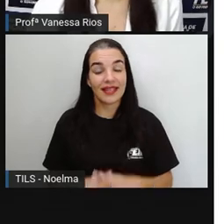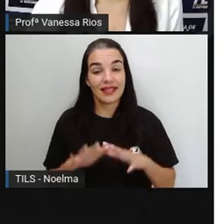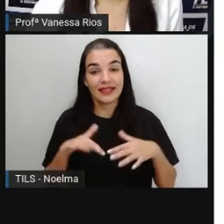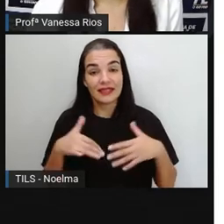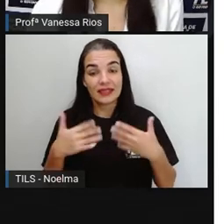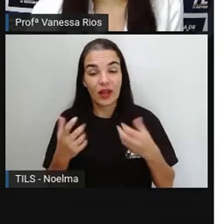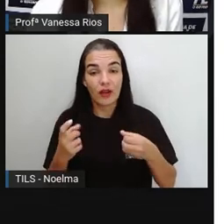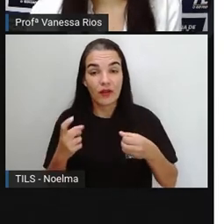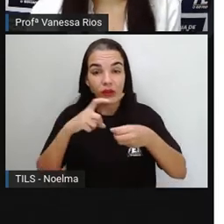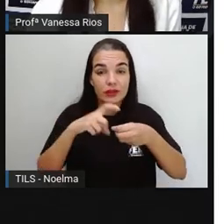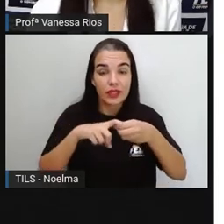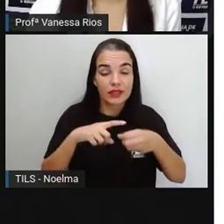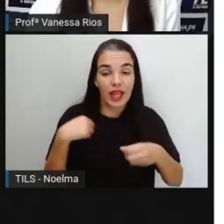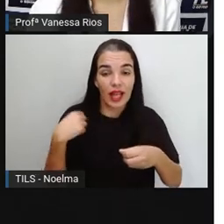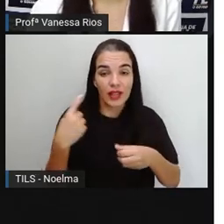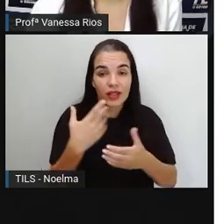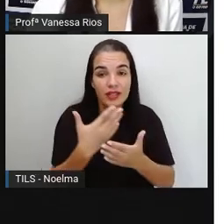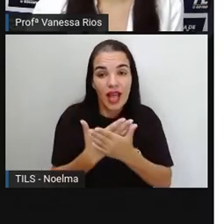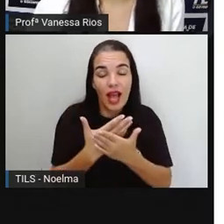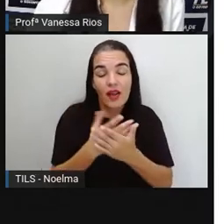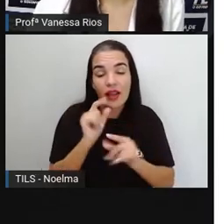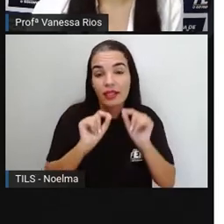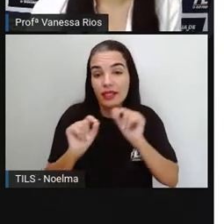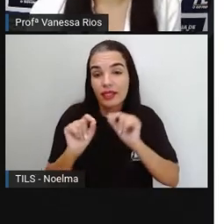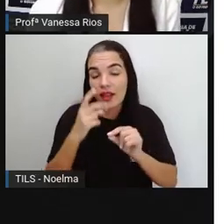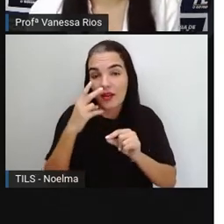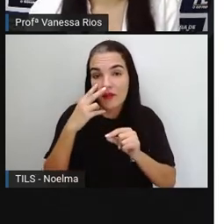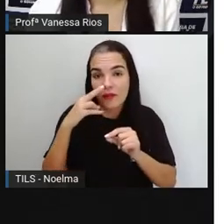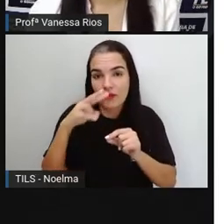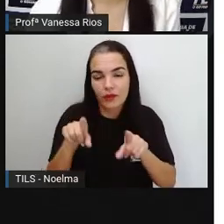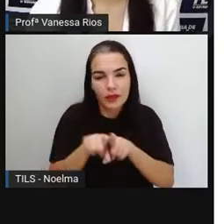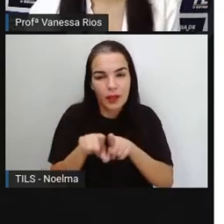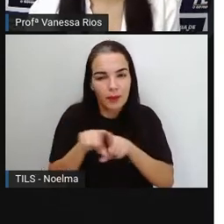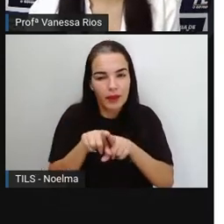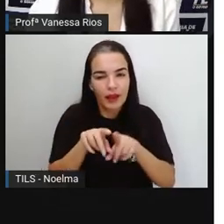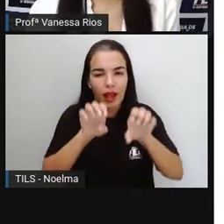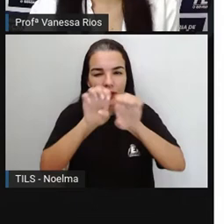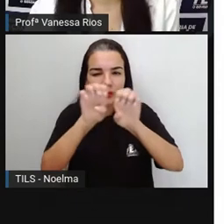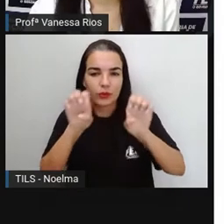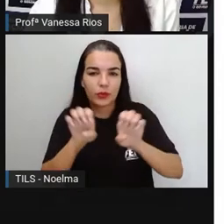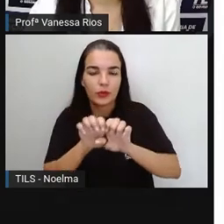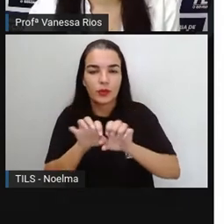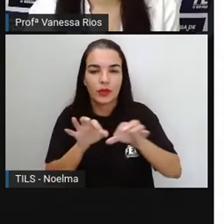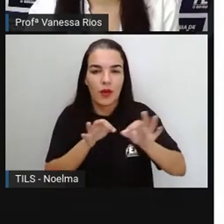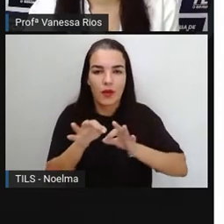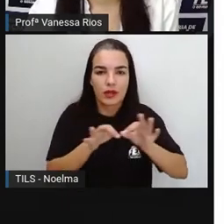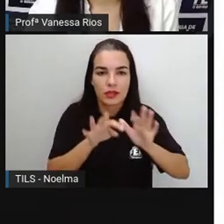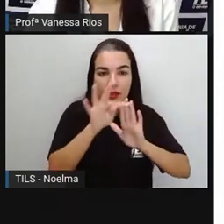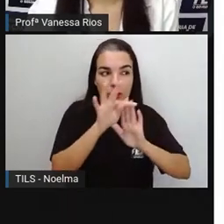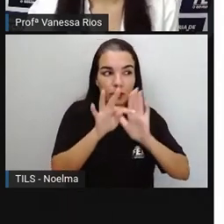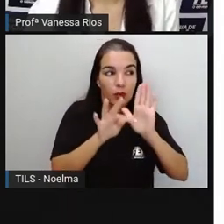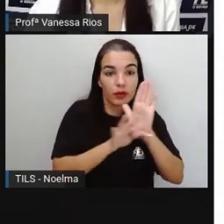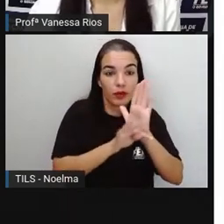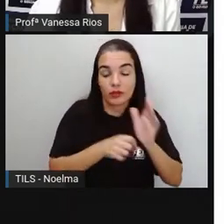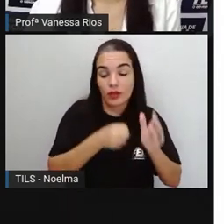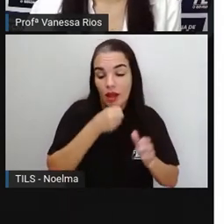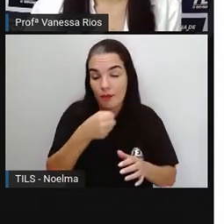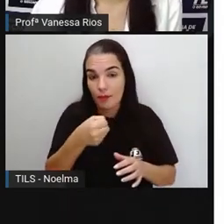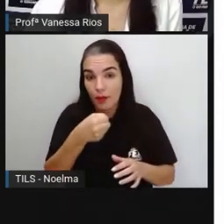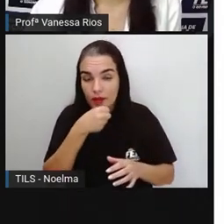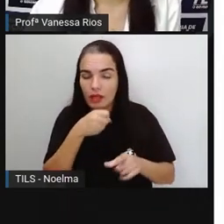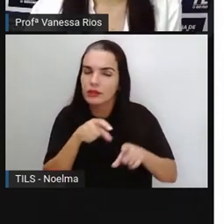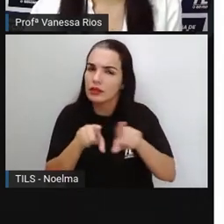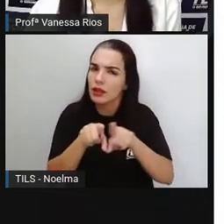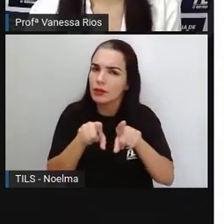voltando aí à nossa aula, a gente observou tanto na estrutura, né? Na organização do texto da reportagem, também no